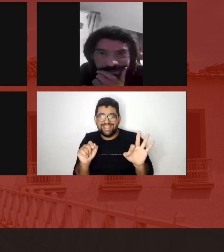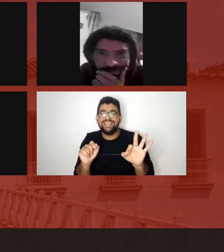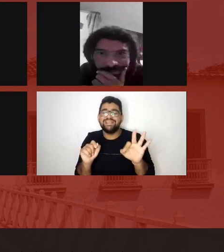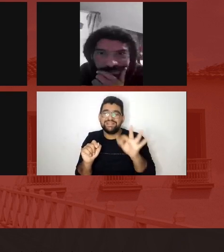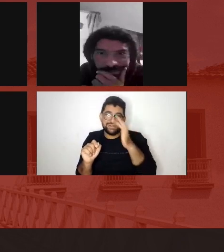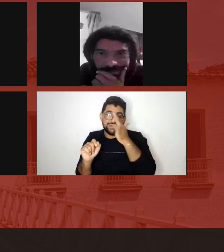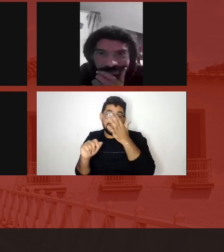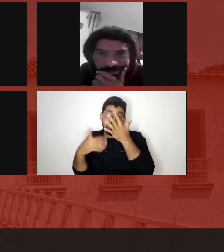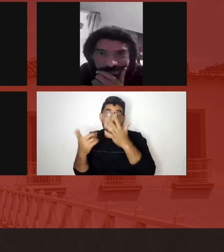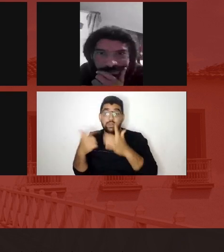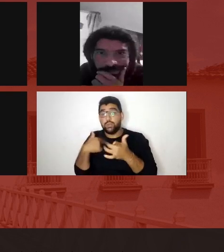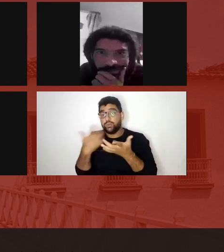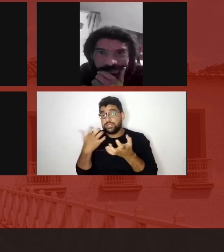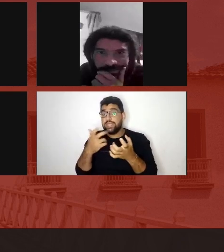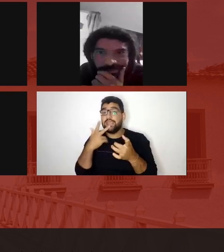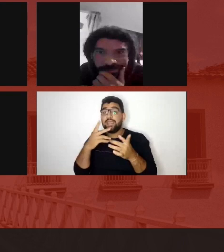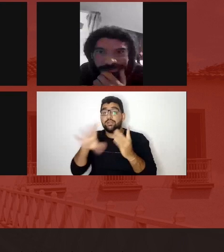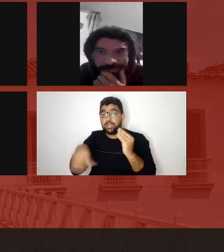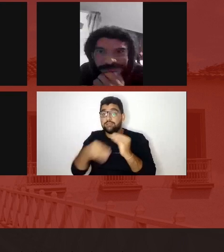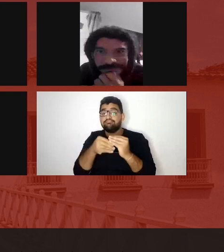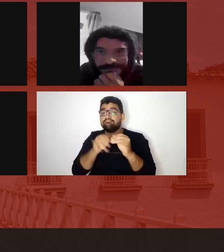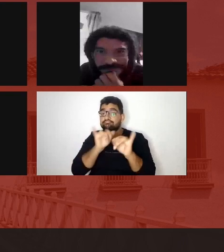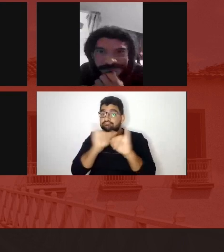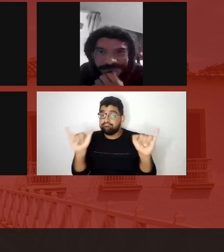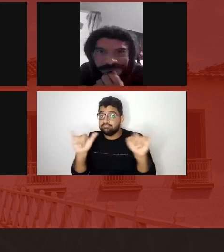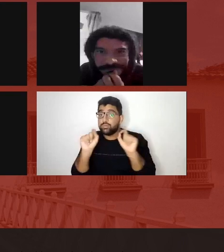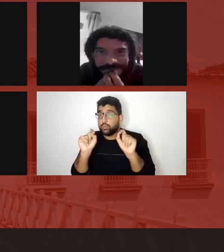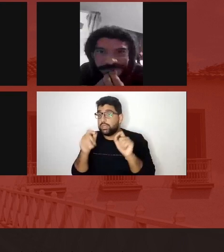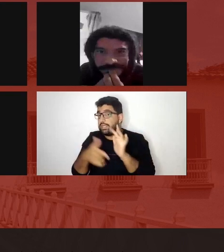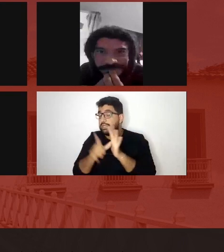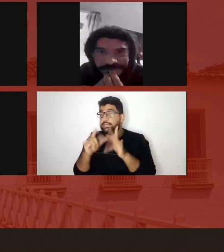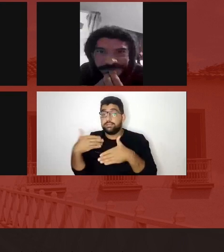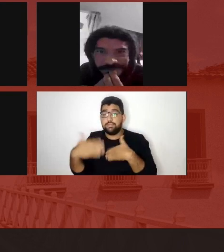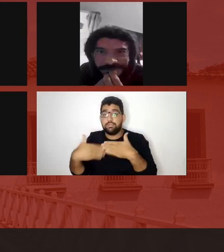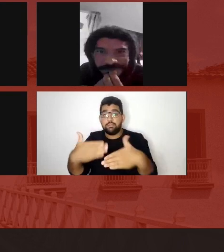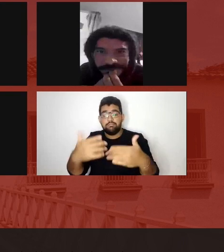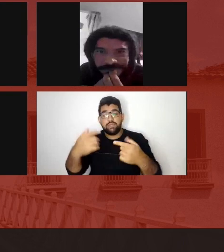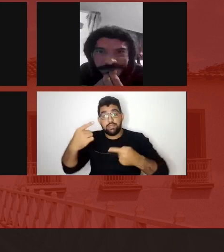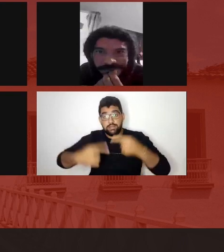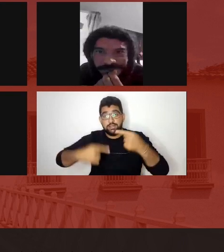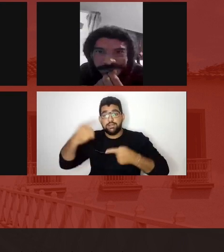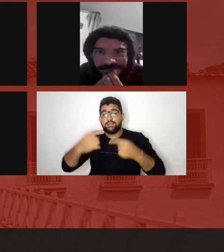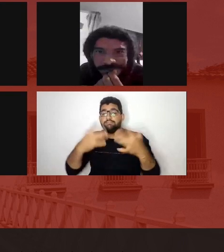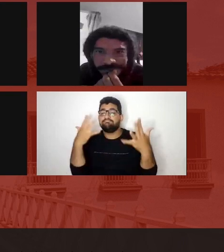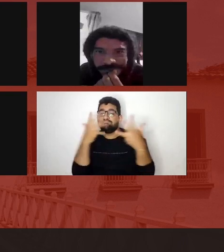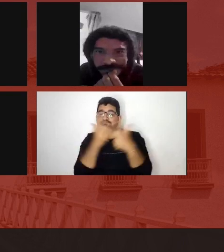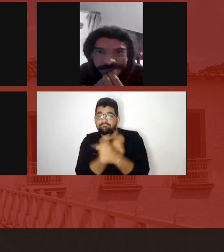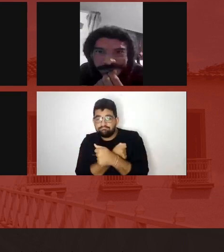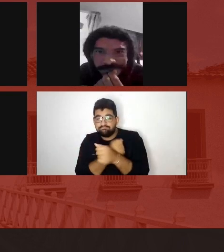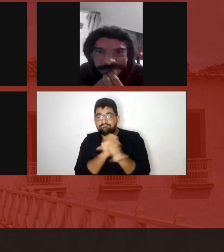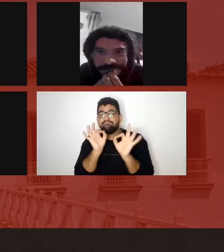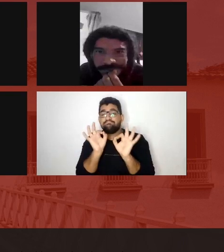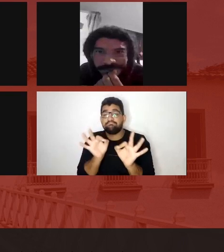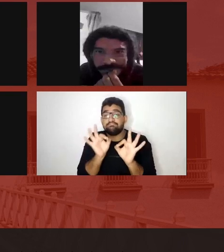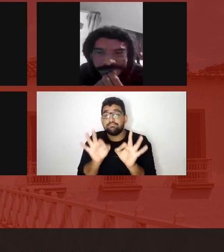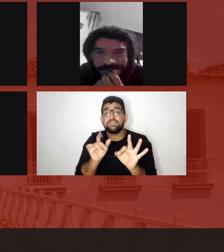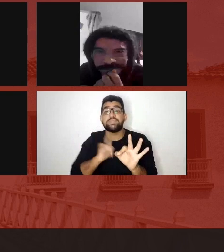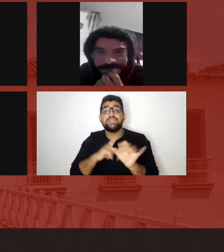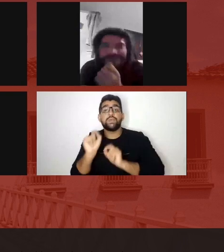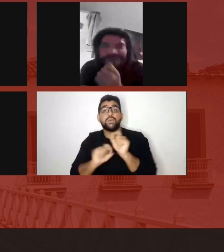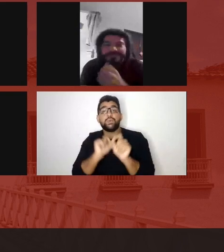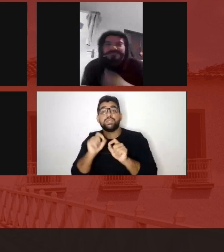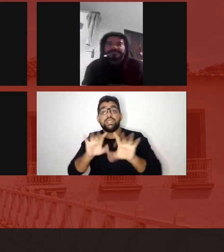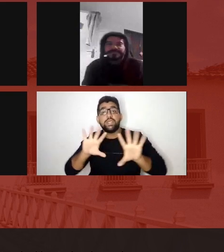queria só destacar, antes da gente passar aqui pra frente, nesse diálogo, que tá tão bonito e tão forte, que tem, a gente tem um grupo grande